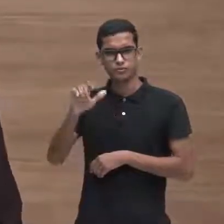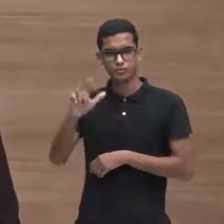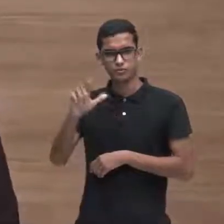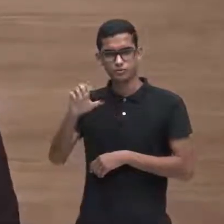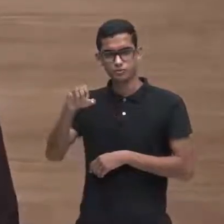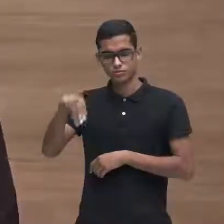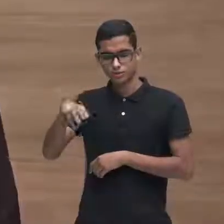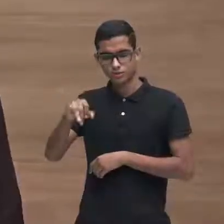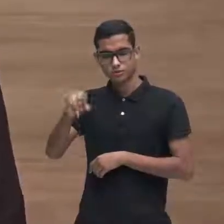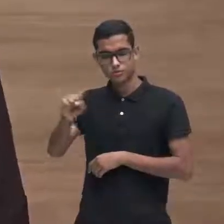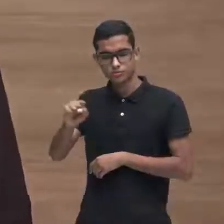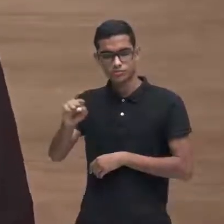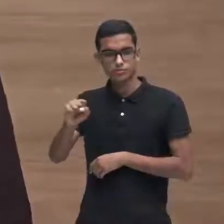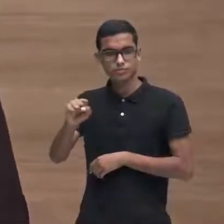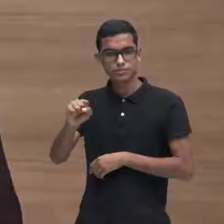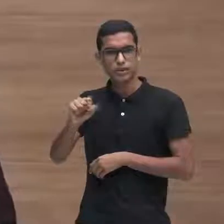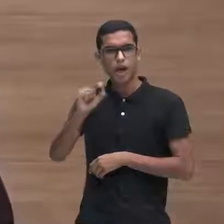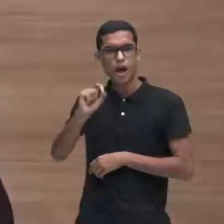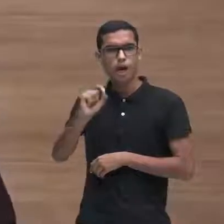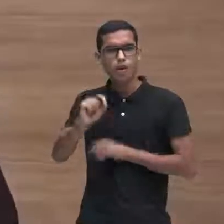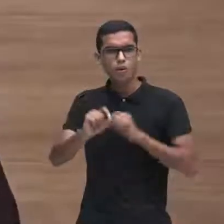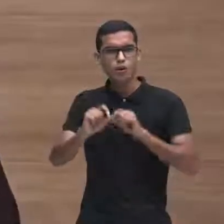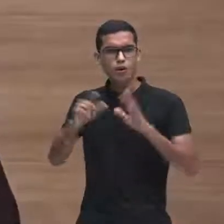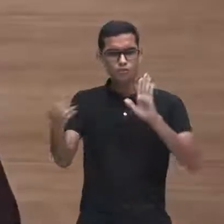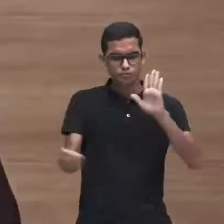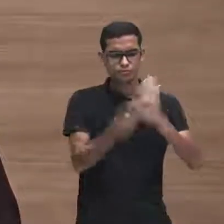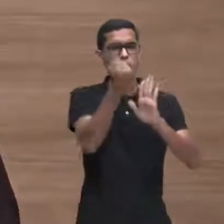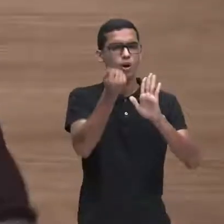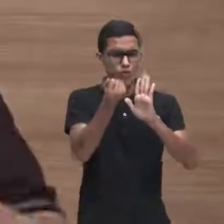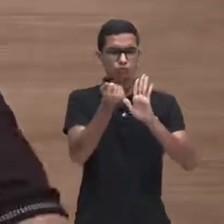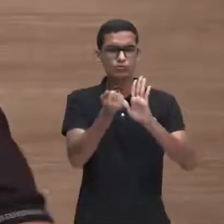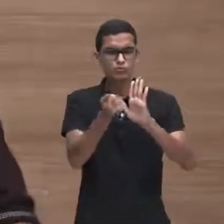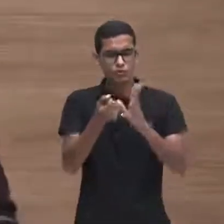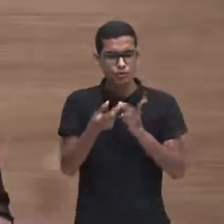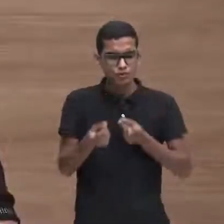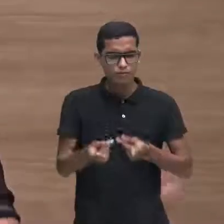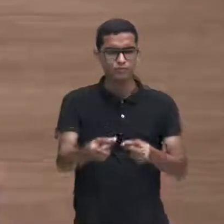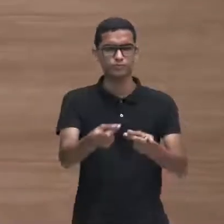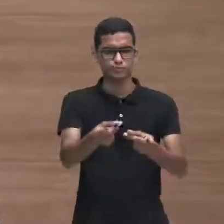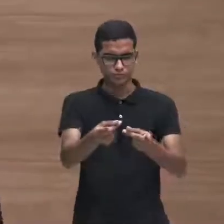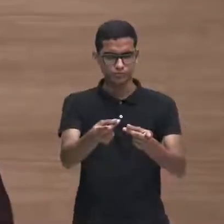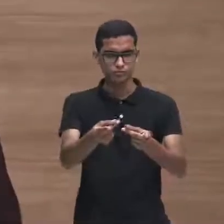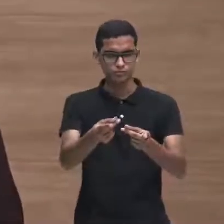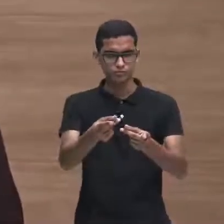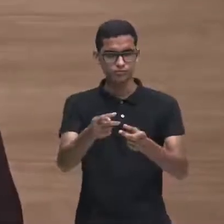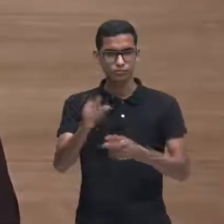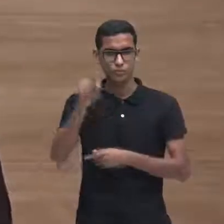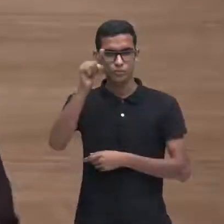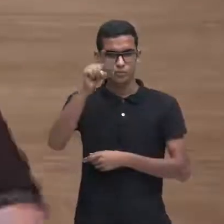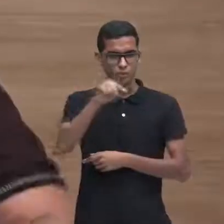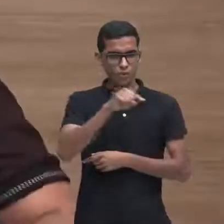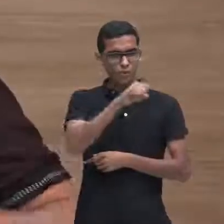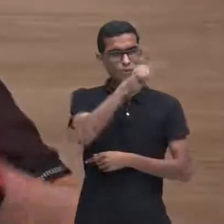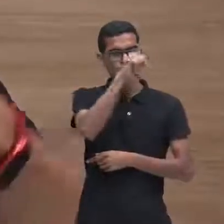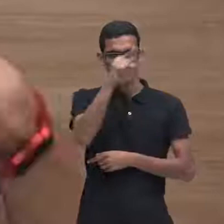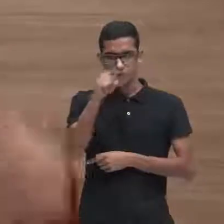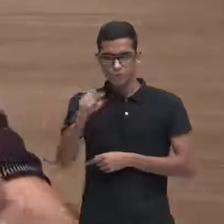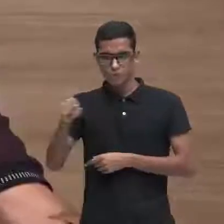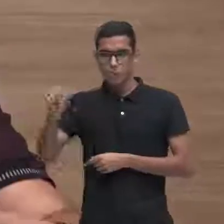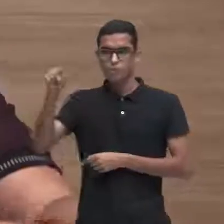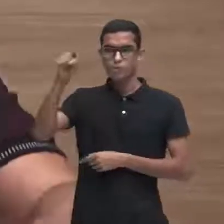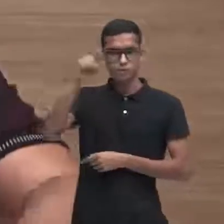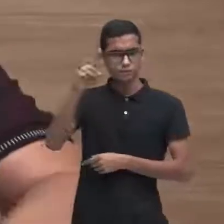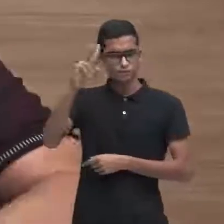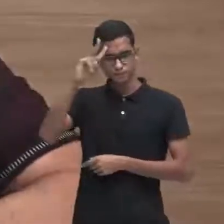o oito invertido é o símbolo do infinito nós somos infinitos nós somos infinitos nas